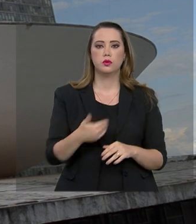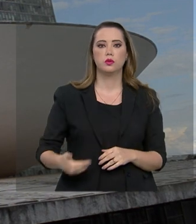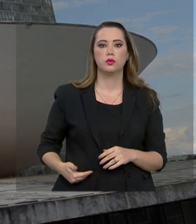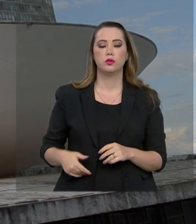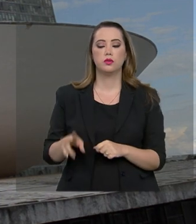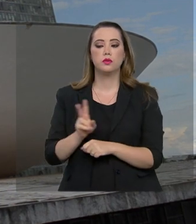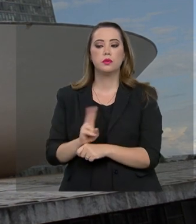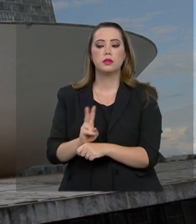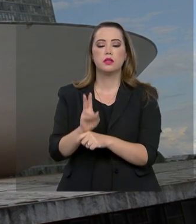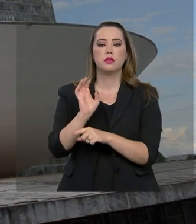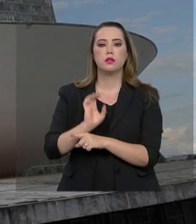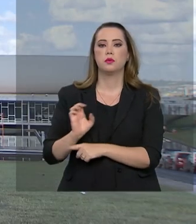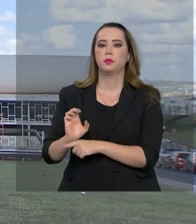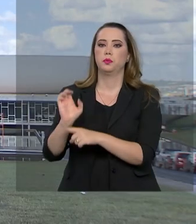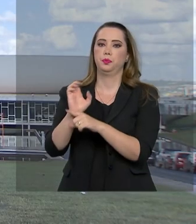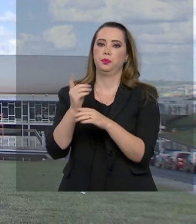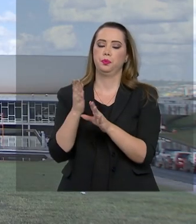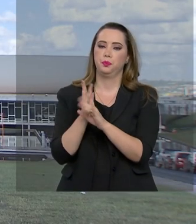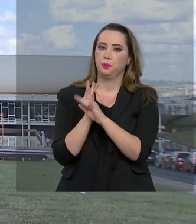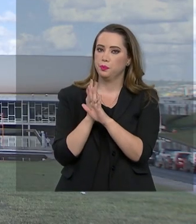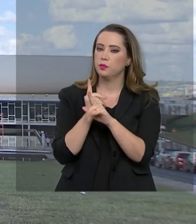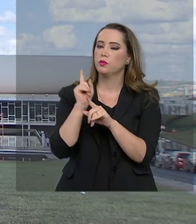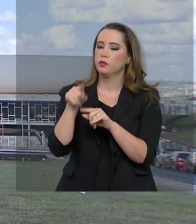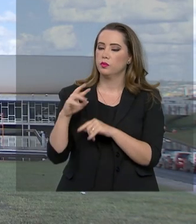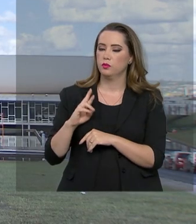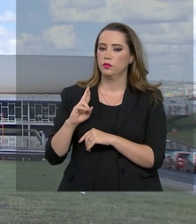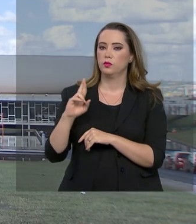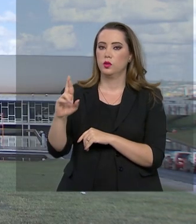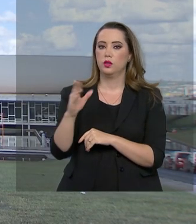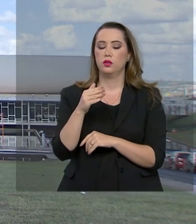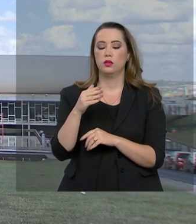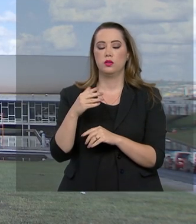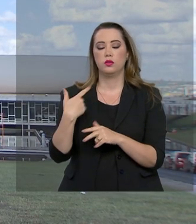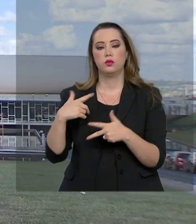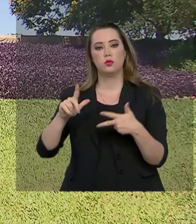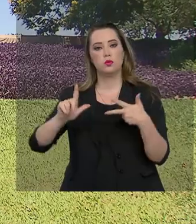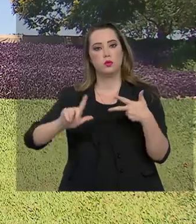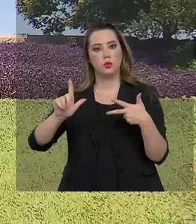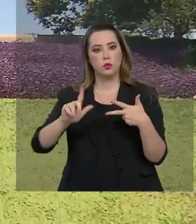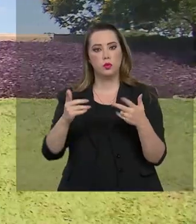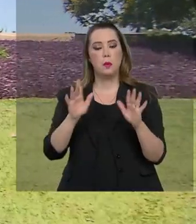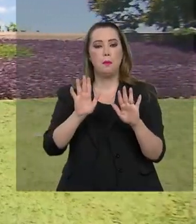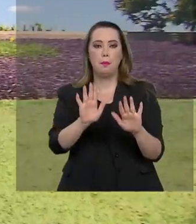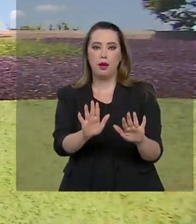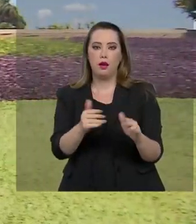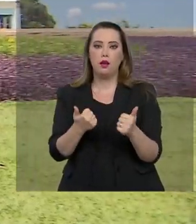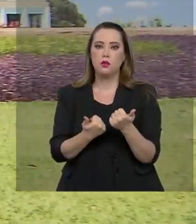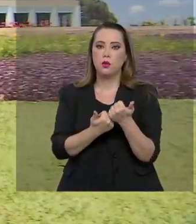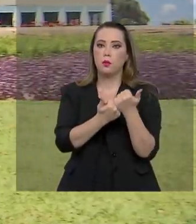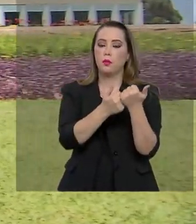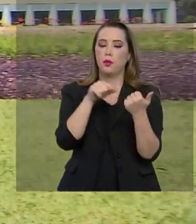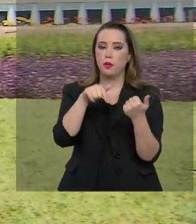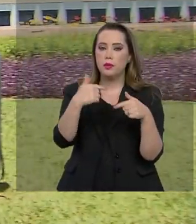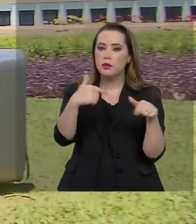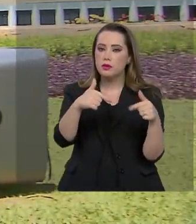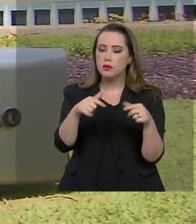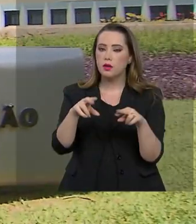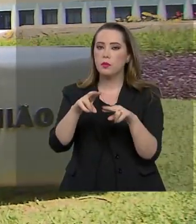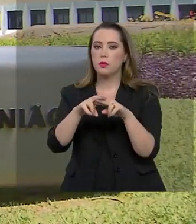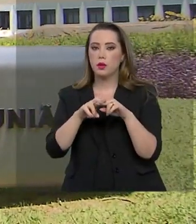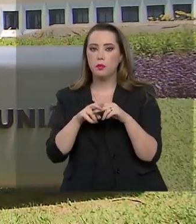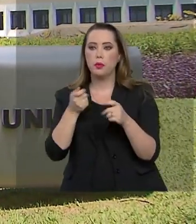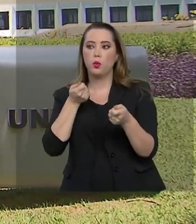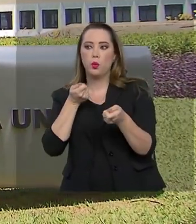contas de estados e municípios são de responsabilidade do Poder Legislativo, mas o auxílio a esta tarefa vem dos